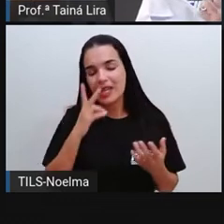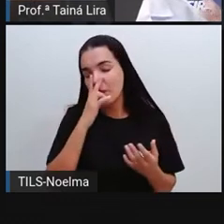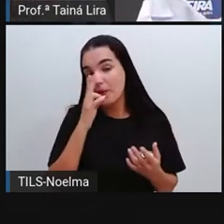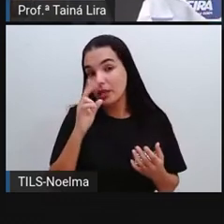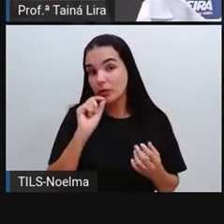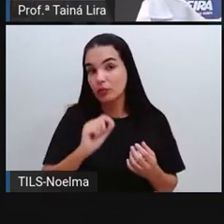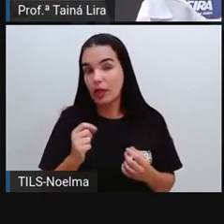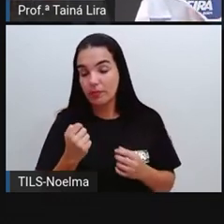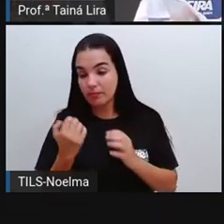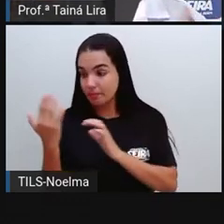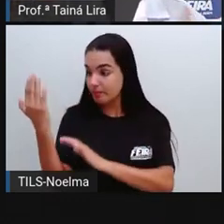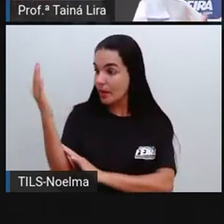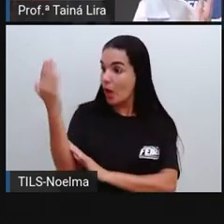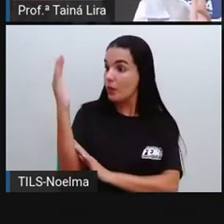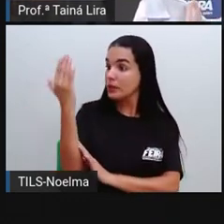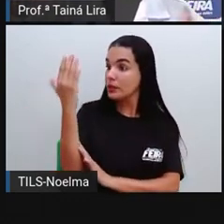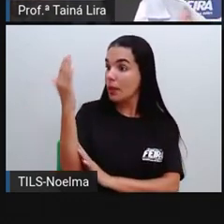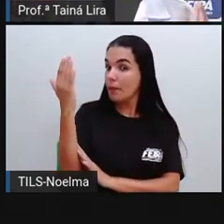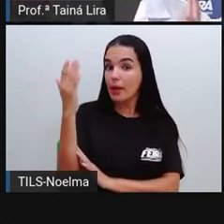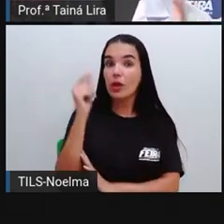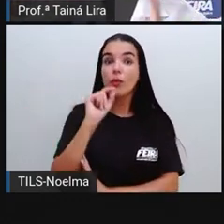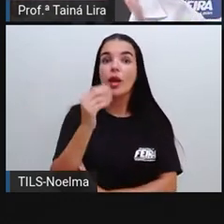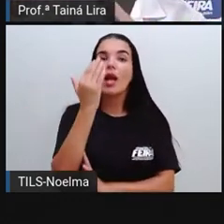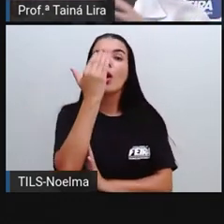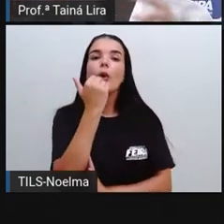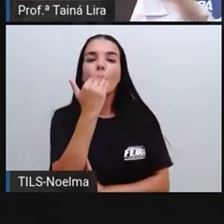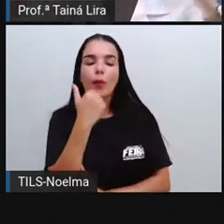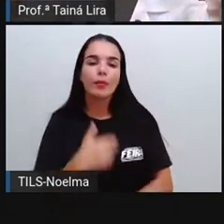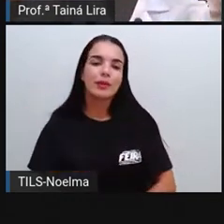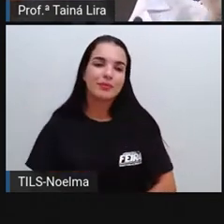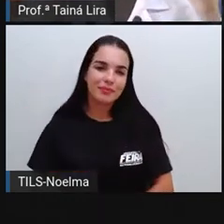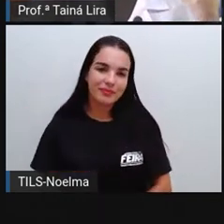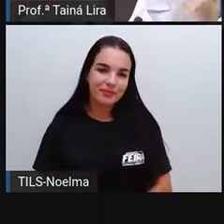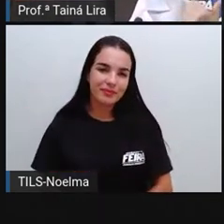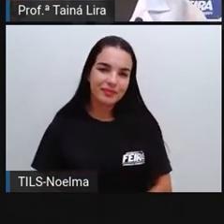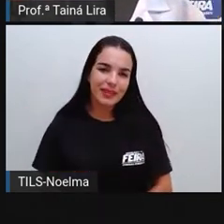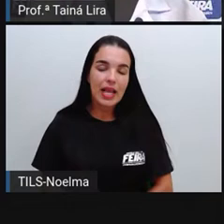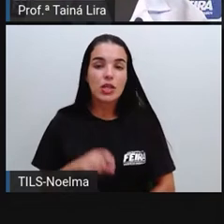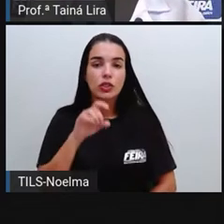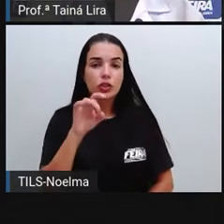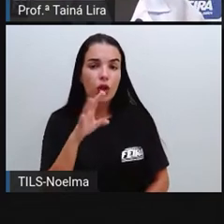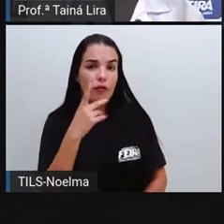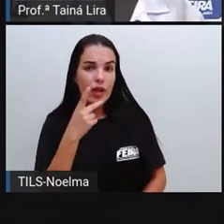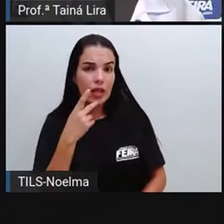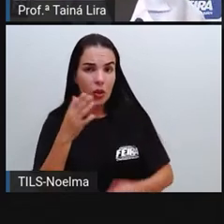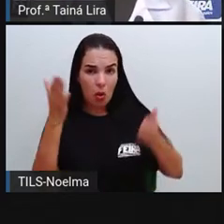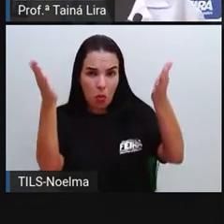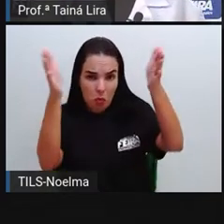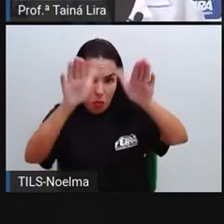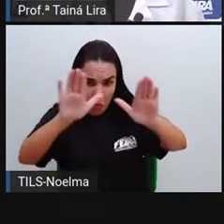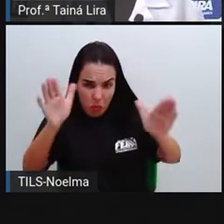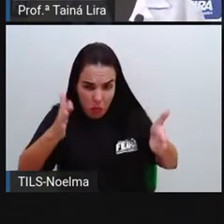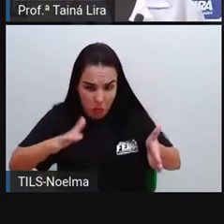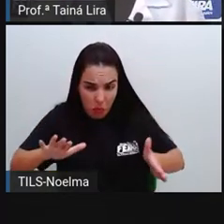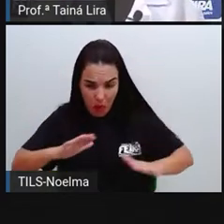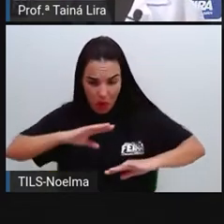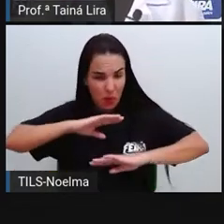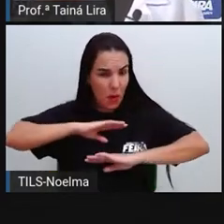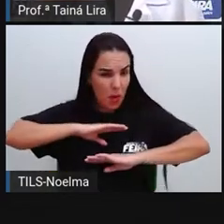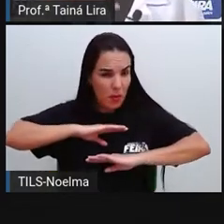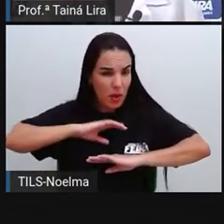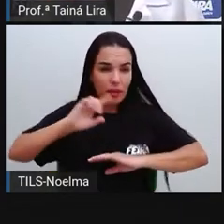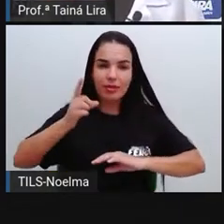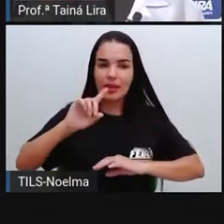é, reflete, principalmente, aquilo que a gente come. E aqui, a gente não tá só falando da aparência do corpo, a gente tá falando da